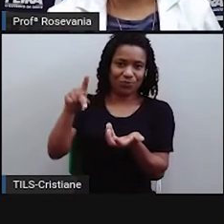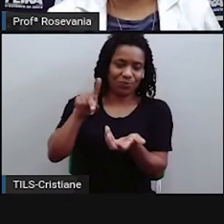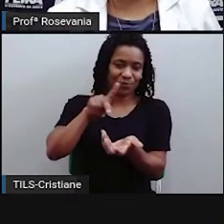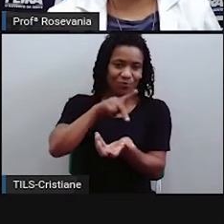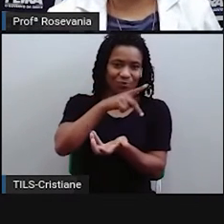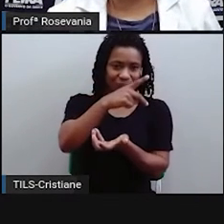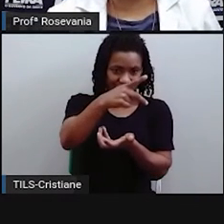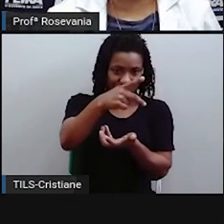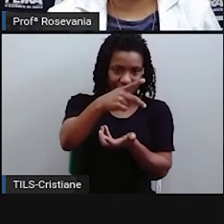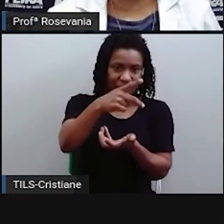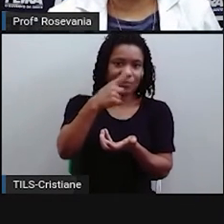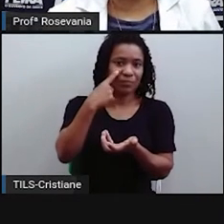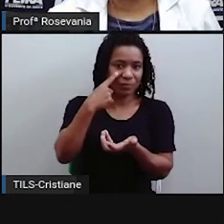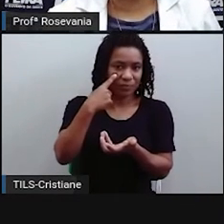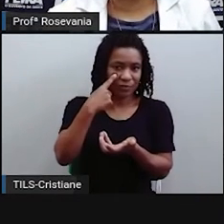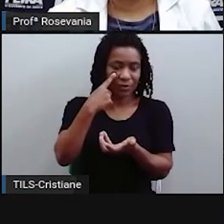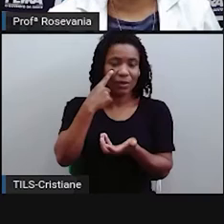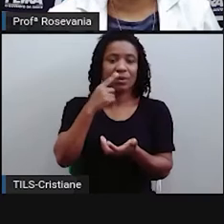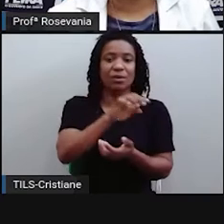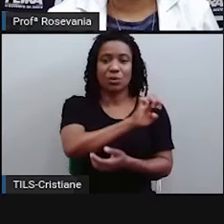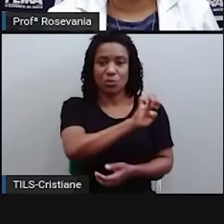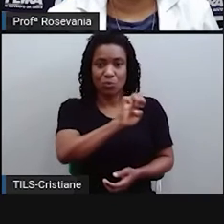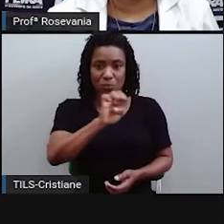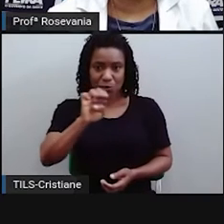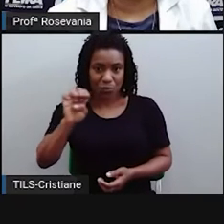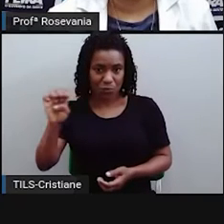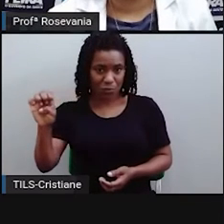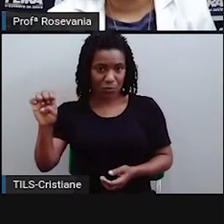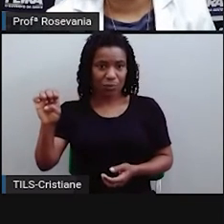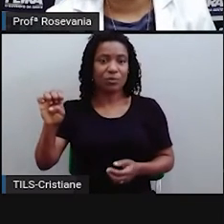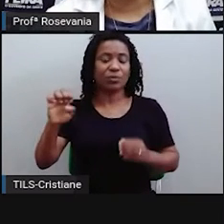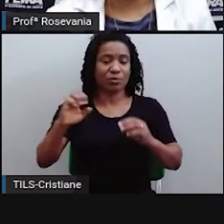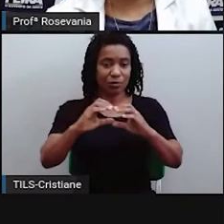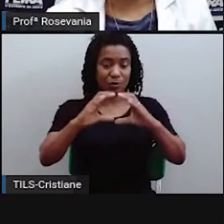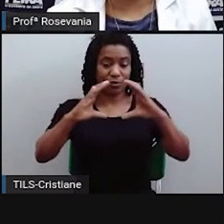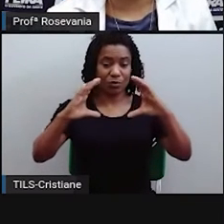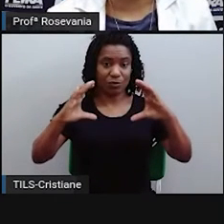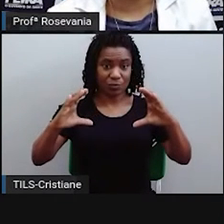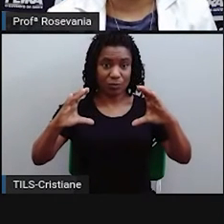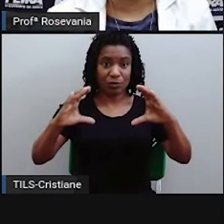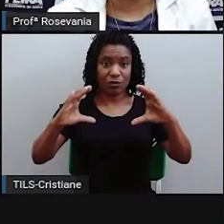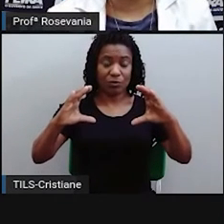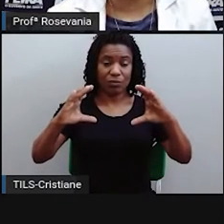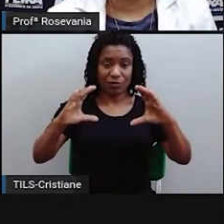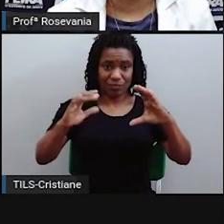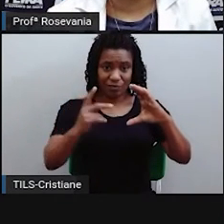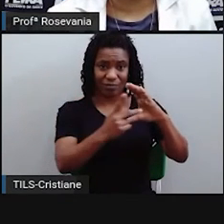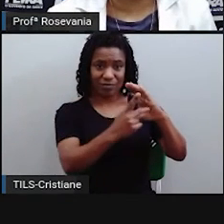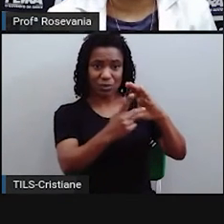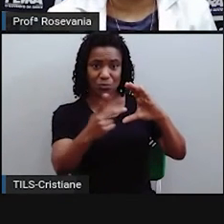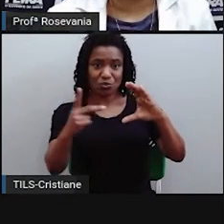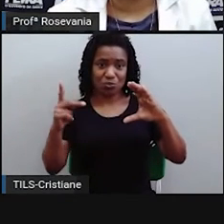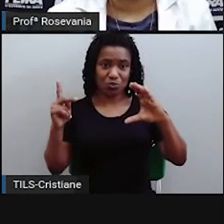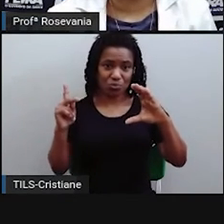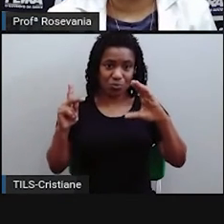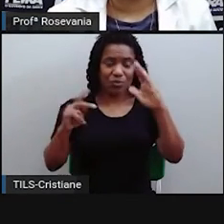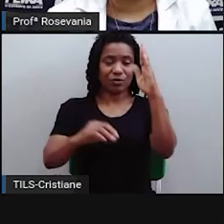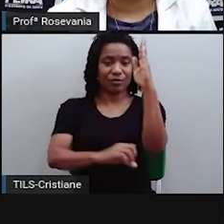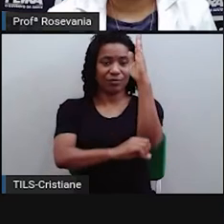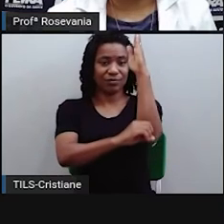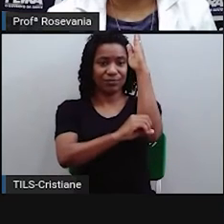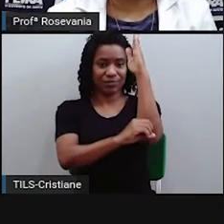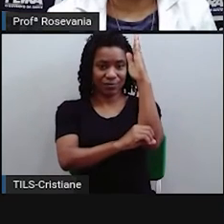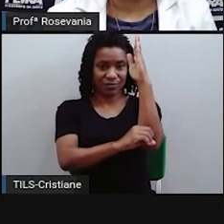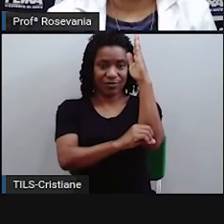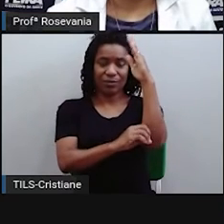Então, a maior circunferência está no centro do planeta e à medida que eu vou indo em direção aos polos, seja ele